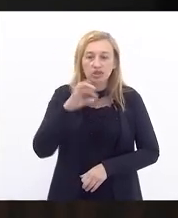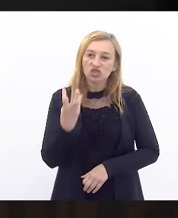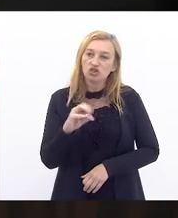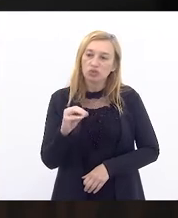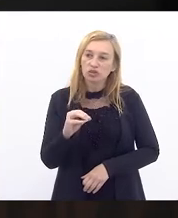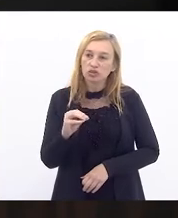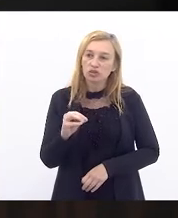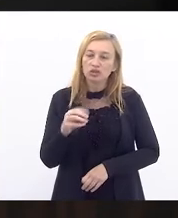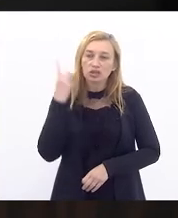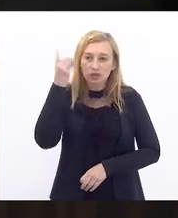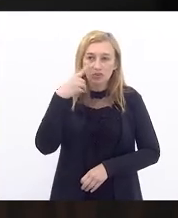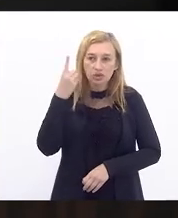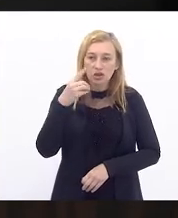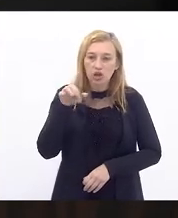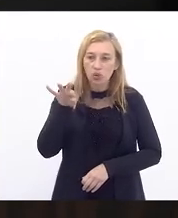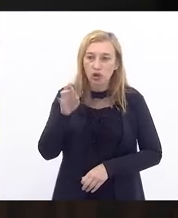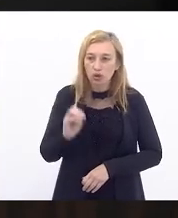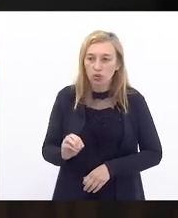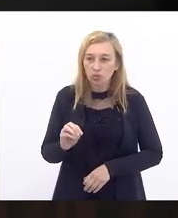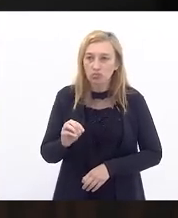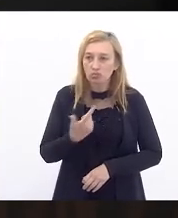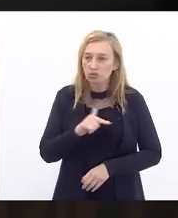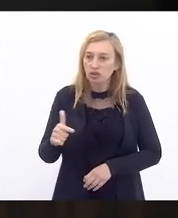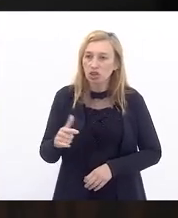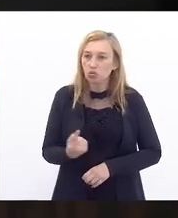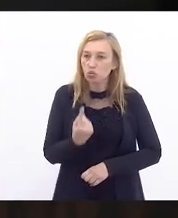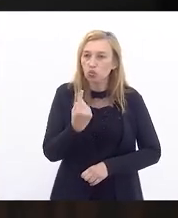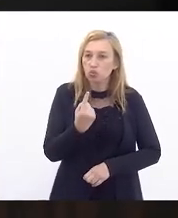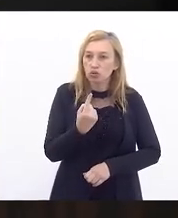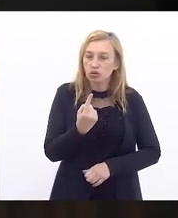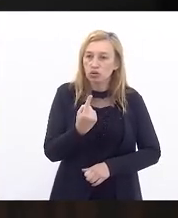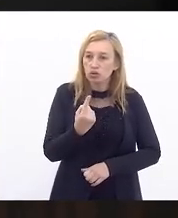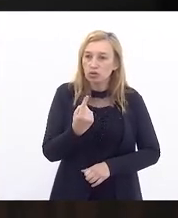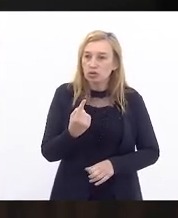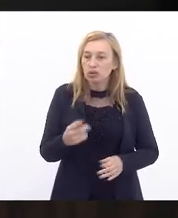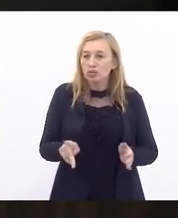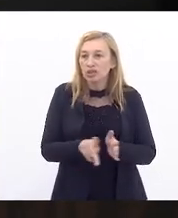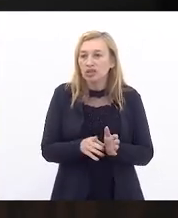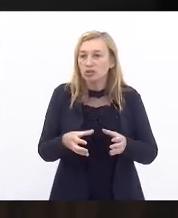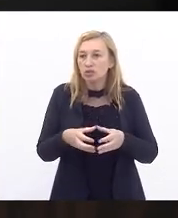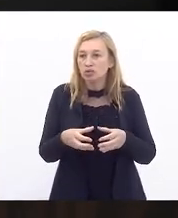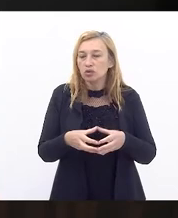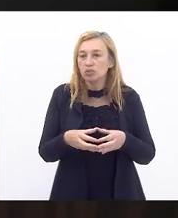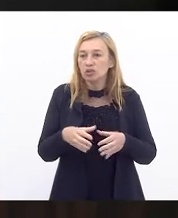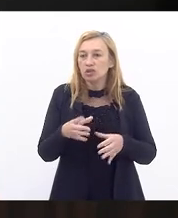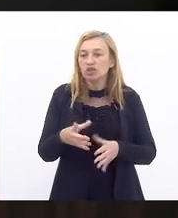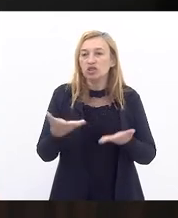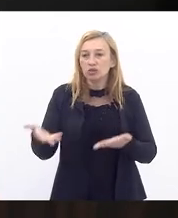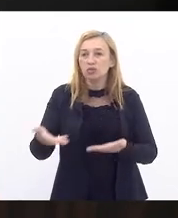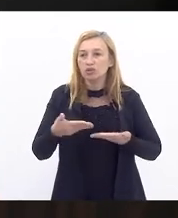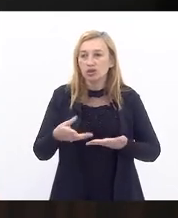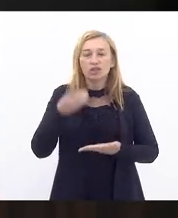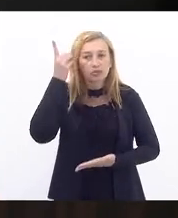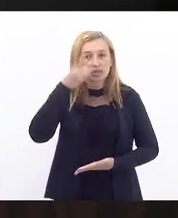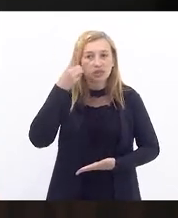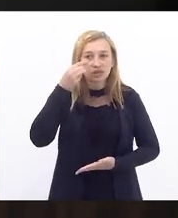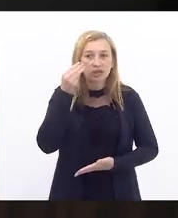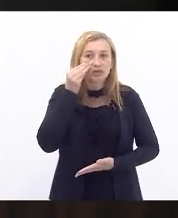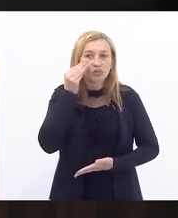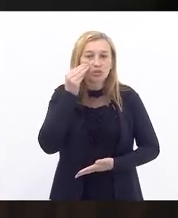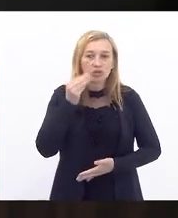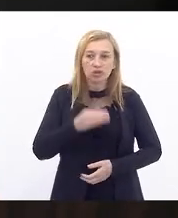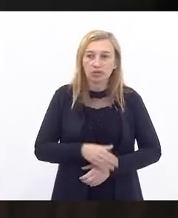Machado, deputado Eurico Júnior, não havendo nenhum membro, designo a deputada Mônica